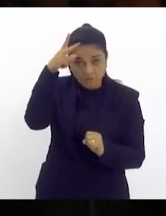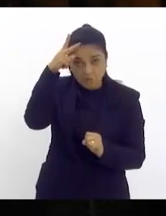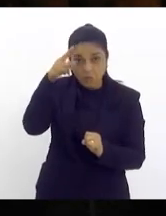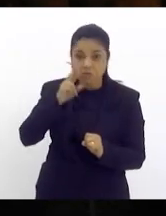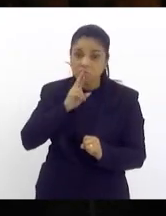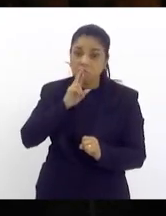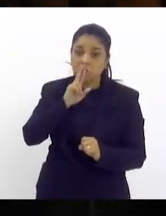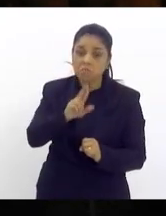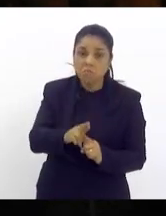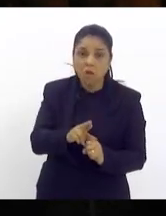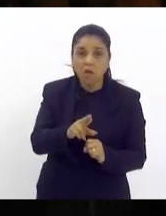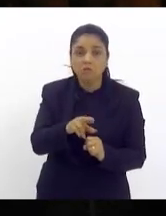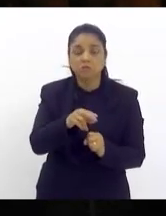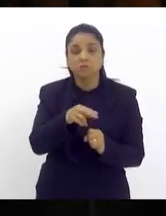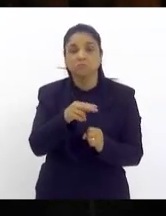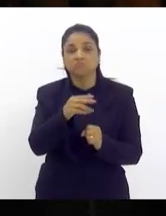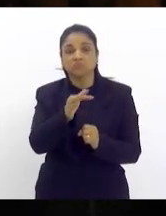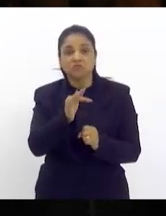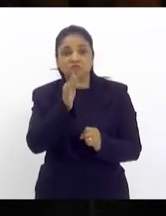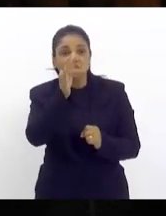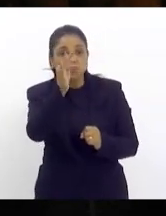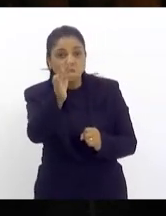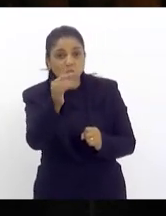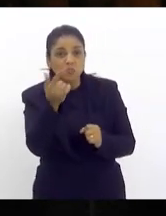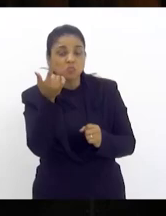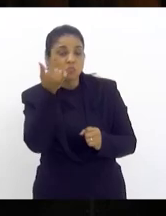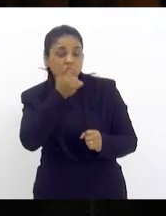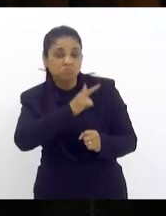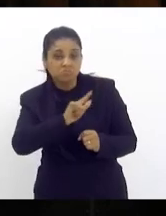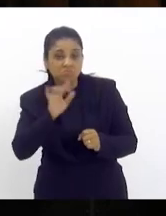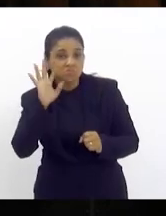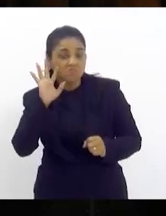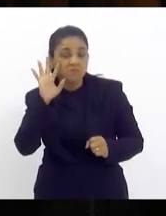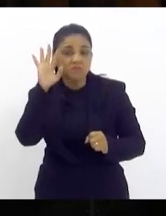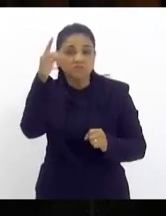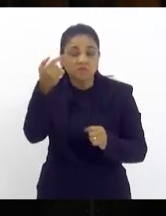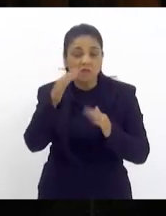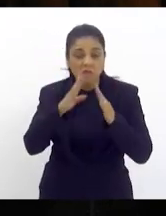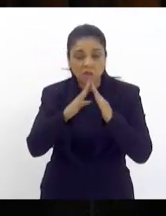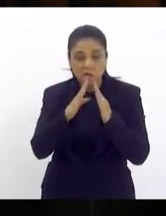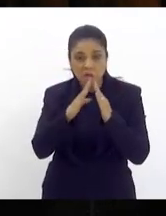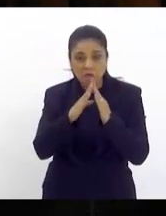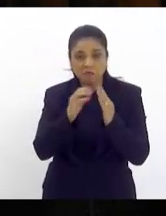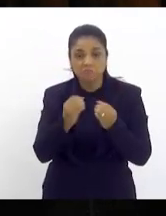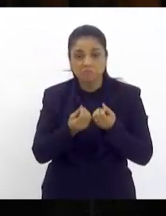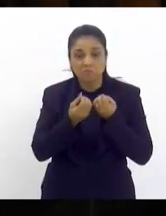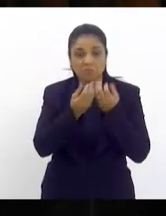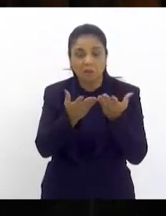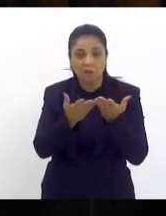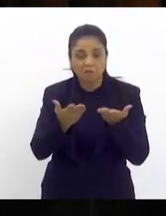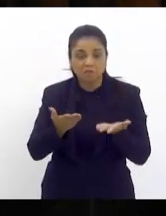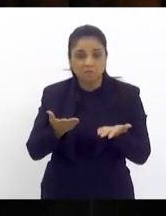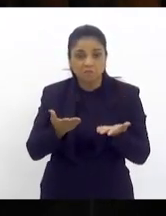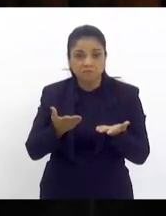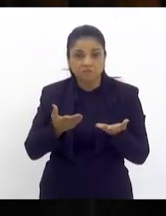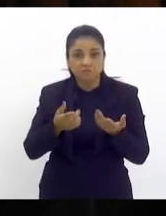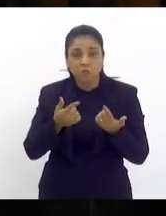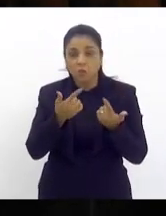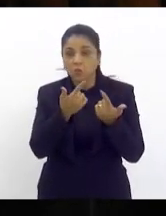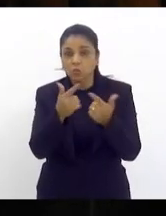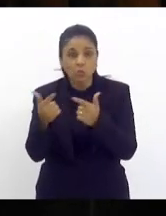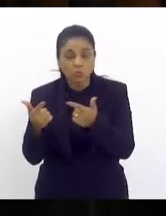morador de quando o problema da moradia será resolvido não é feito regularização